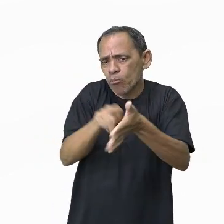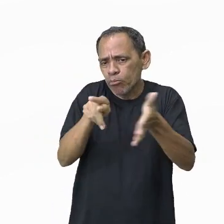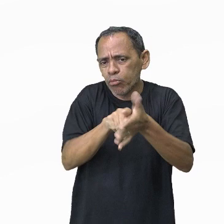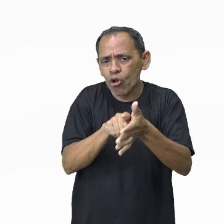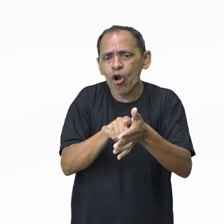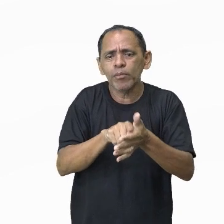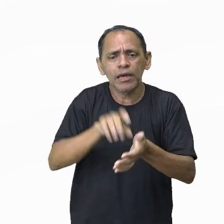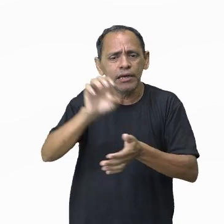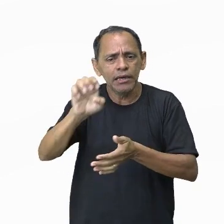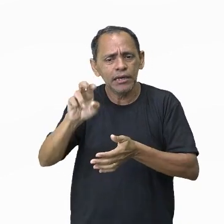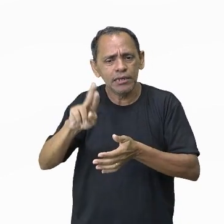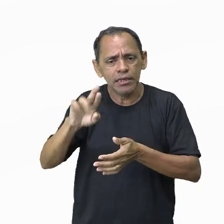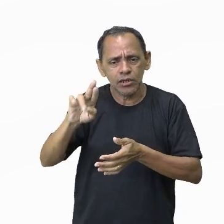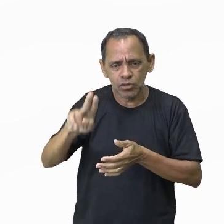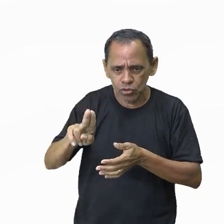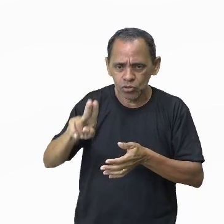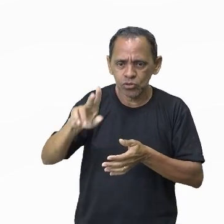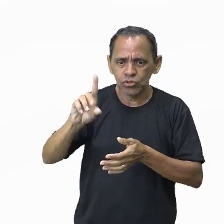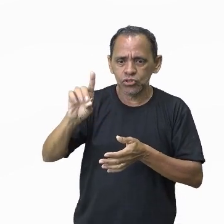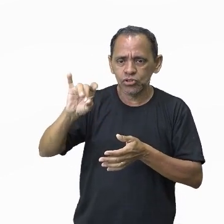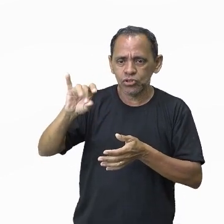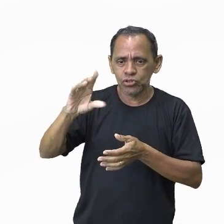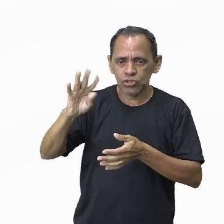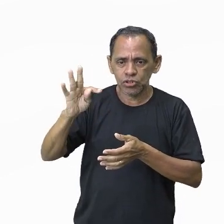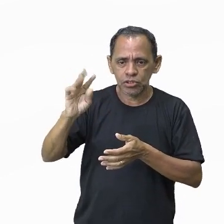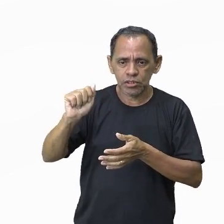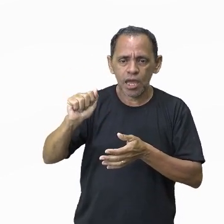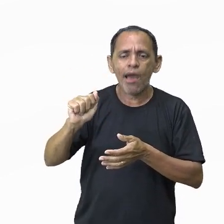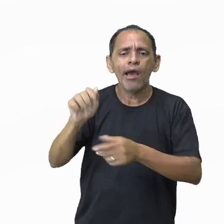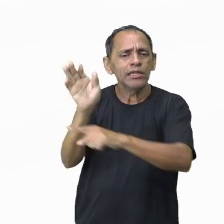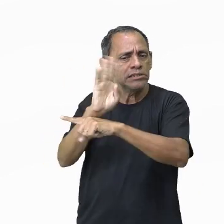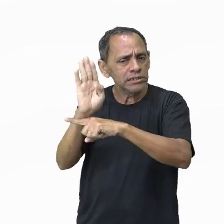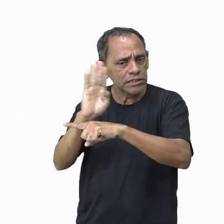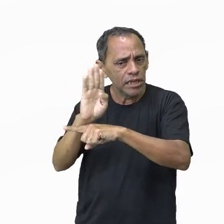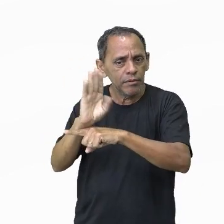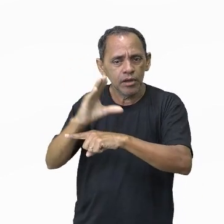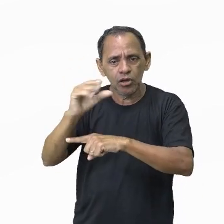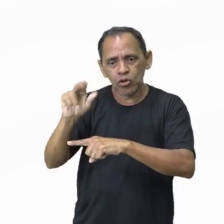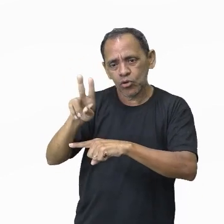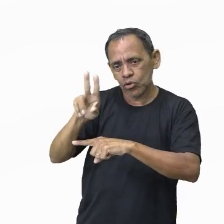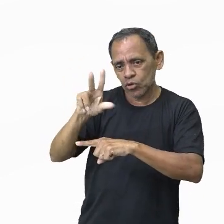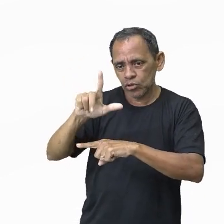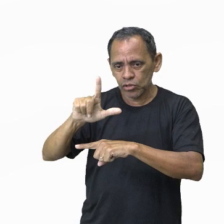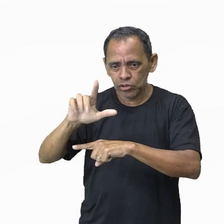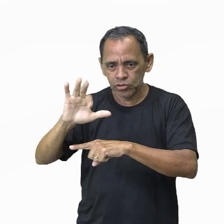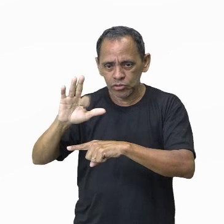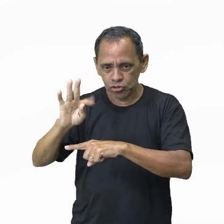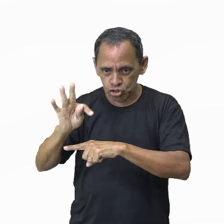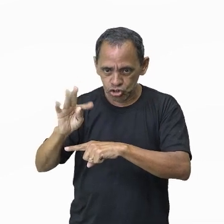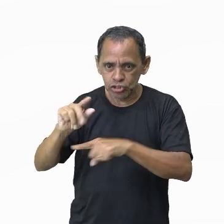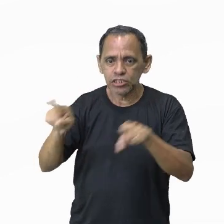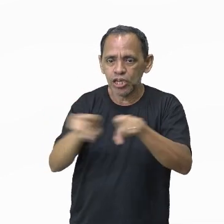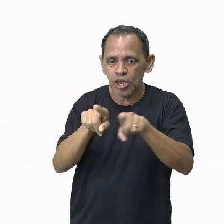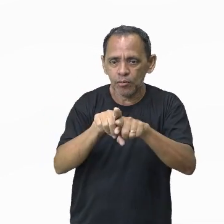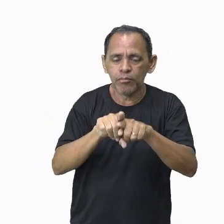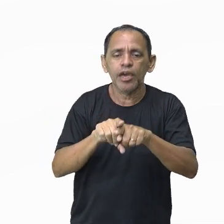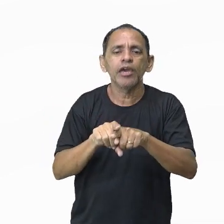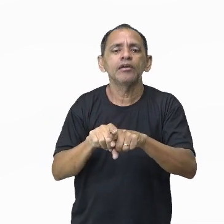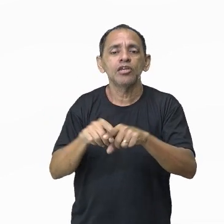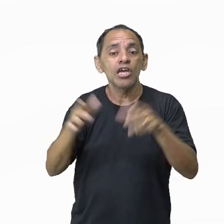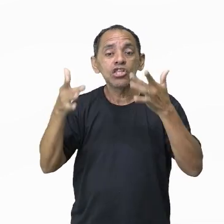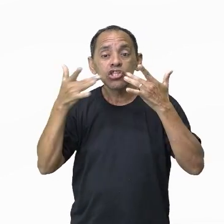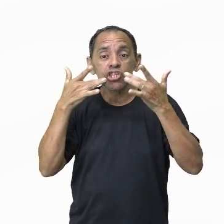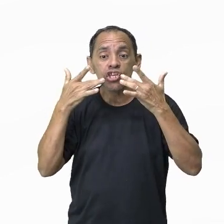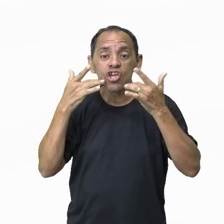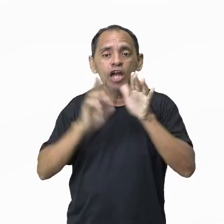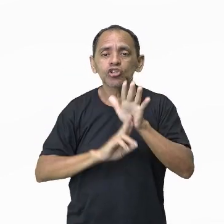diferenciados e complexos, tá bom? A gente vai ter o cinema cult, a gente vai ter a alta literatura e o teatro como grandes